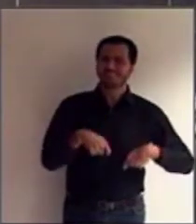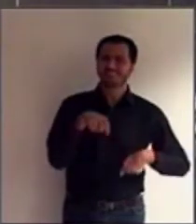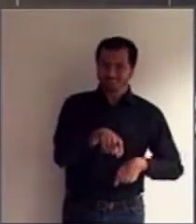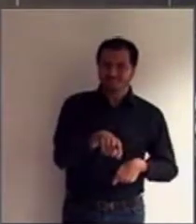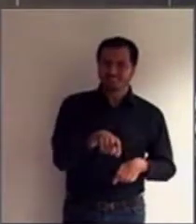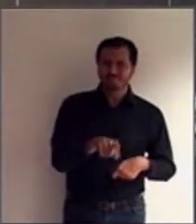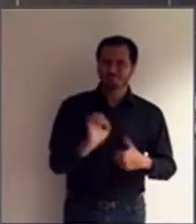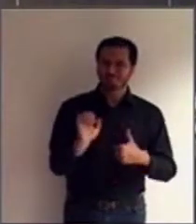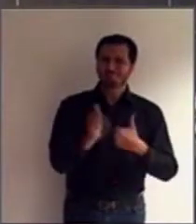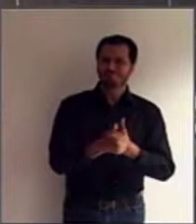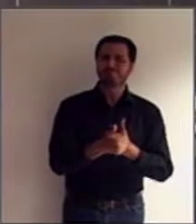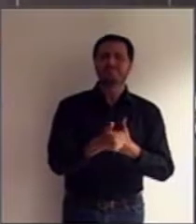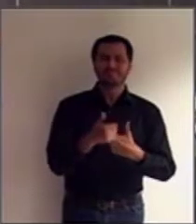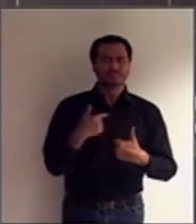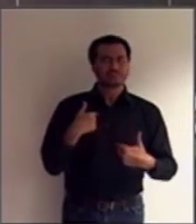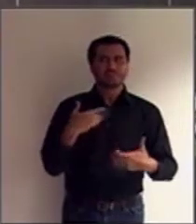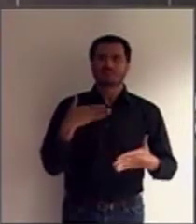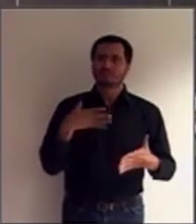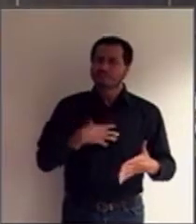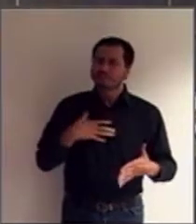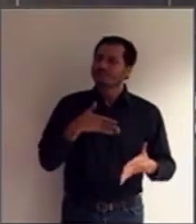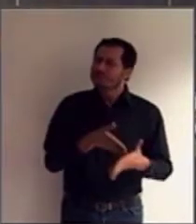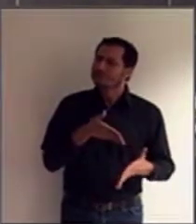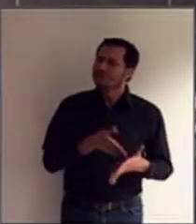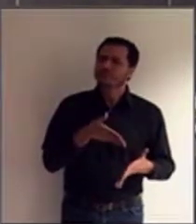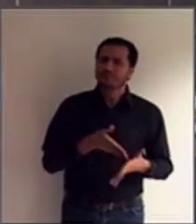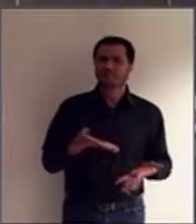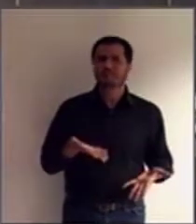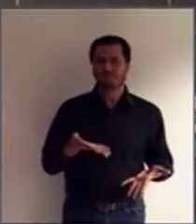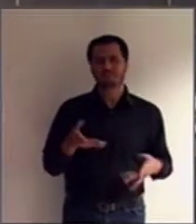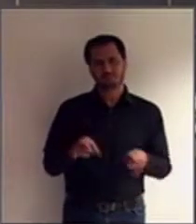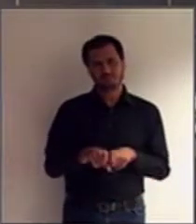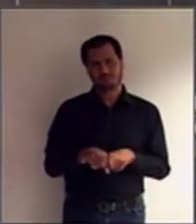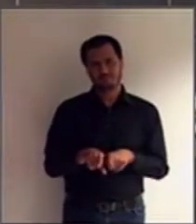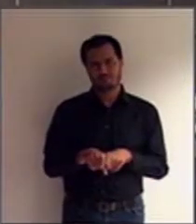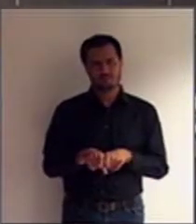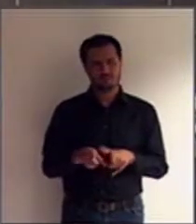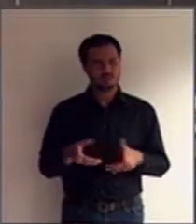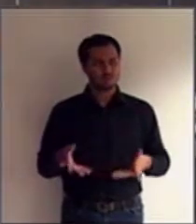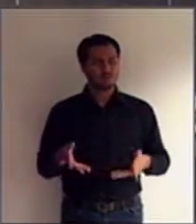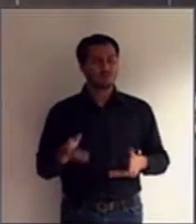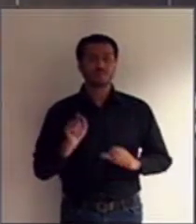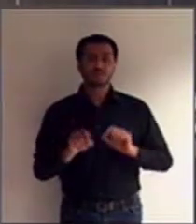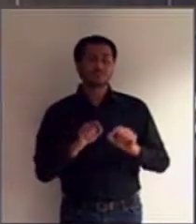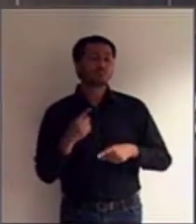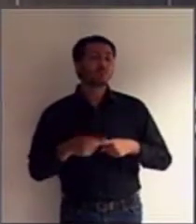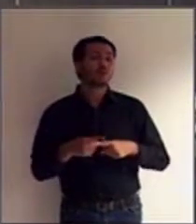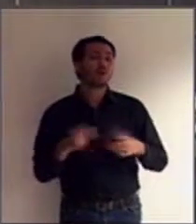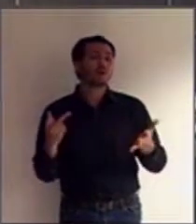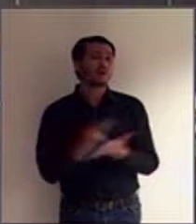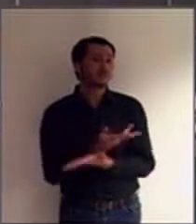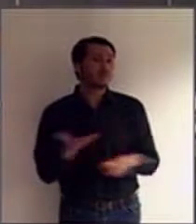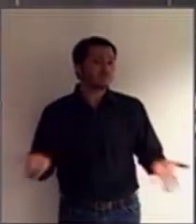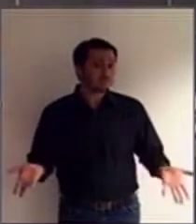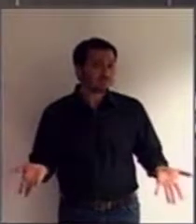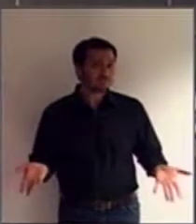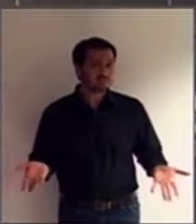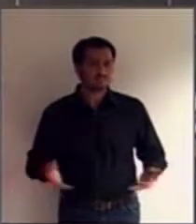desse apoio legal. E por que isso acontece?